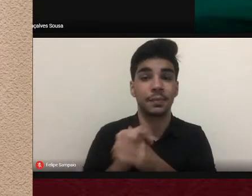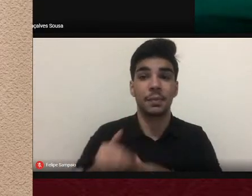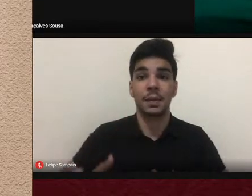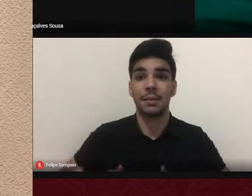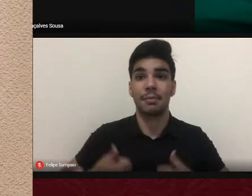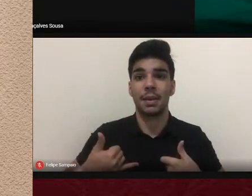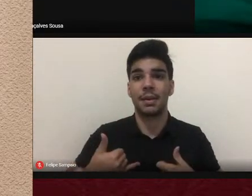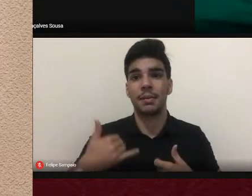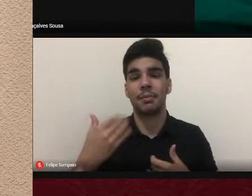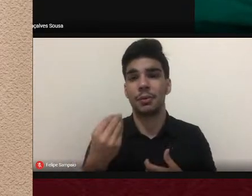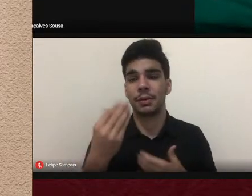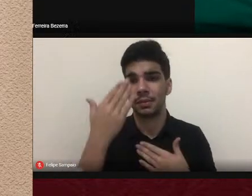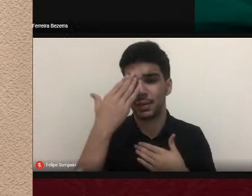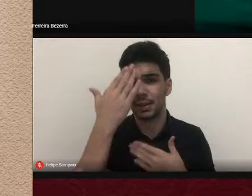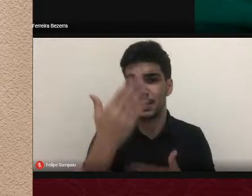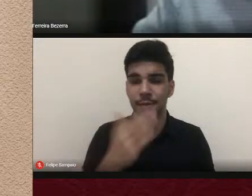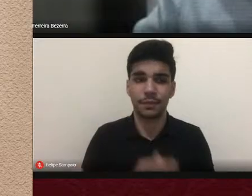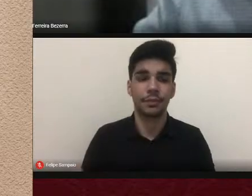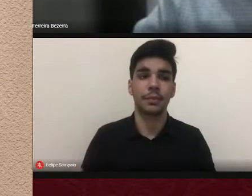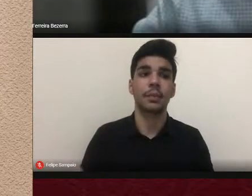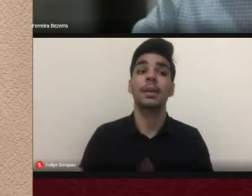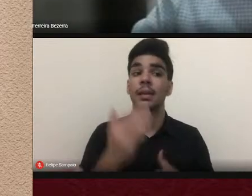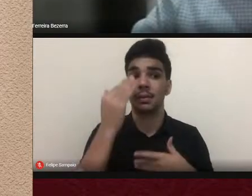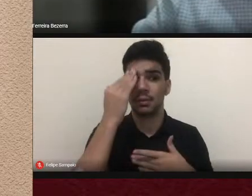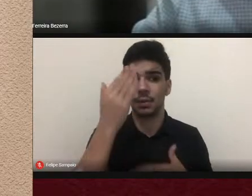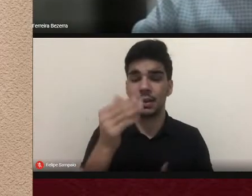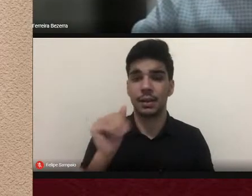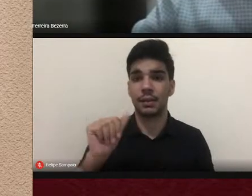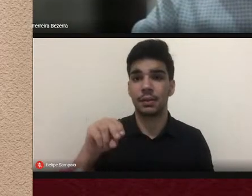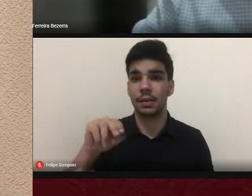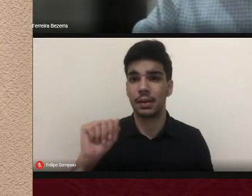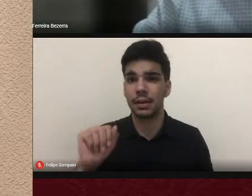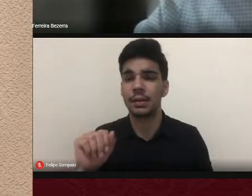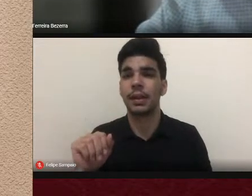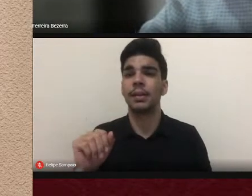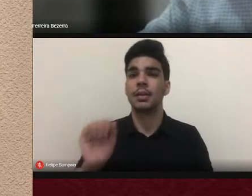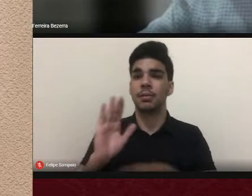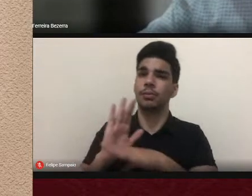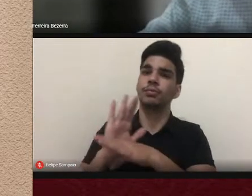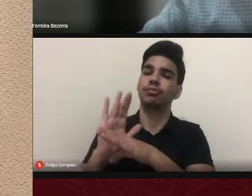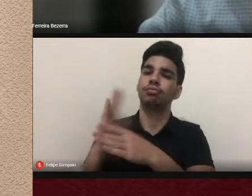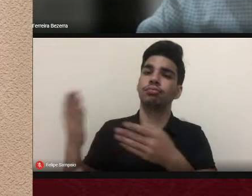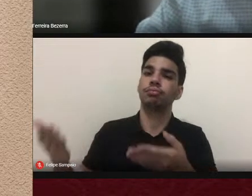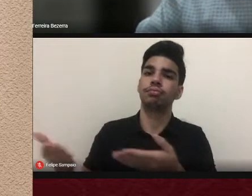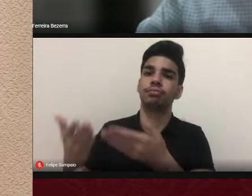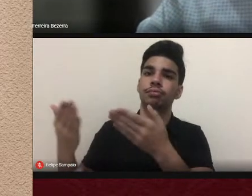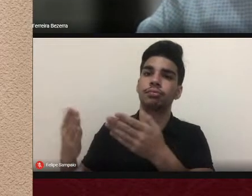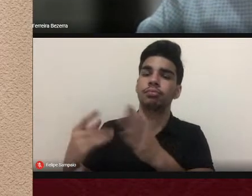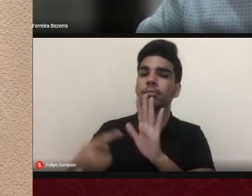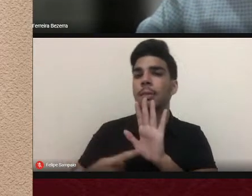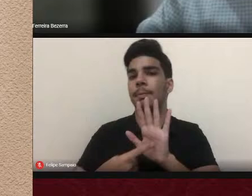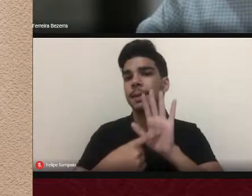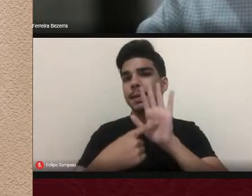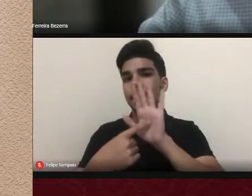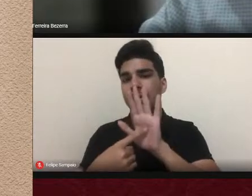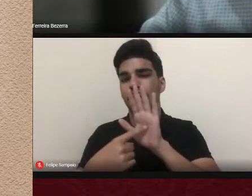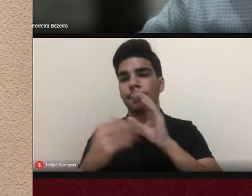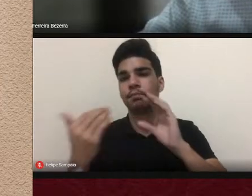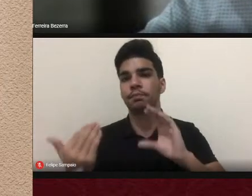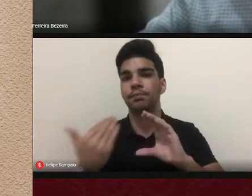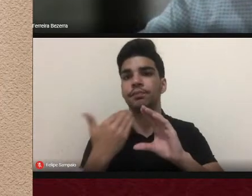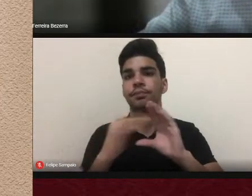muito obrigado Ana pelas suas considerações e apresentação desta publicação e dando